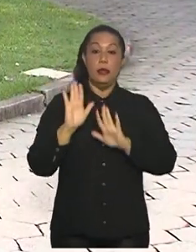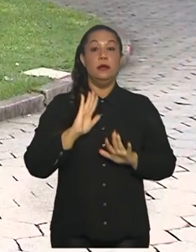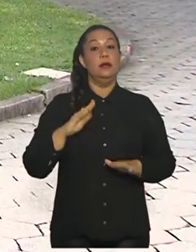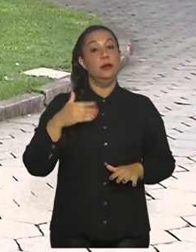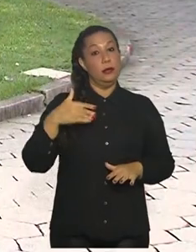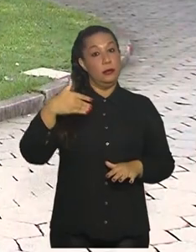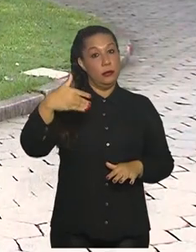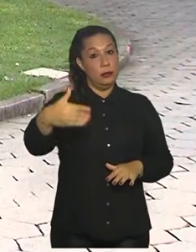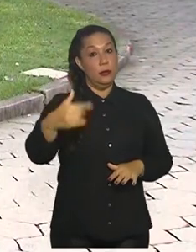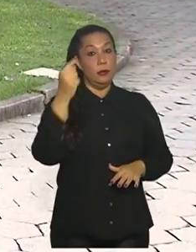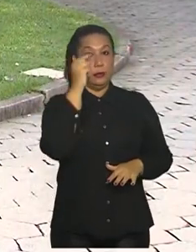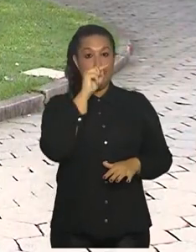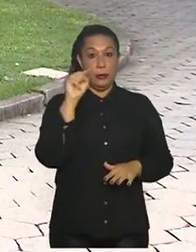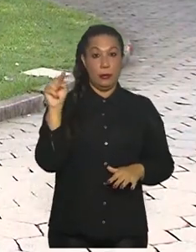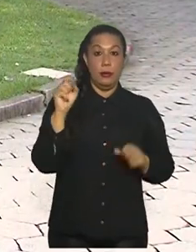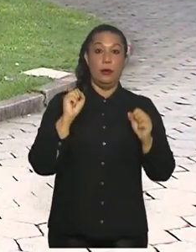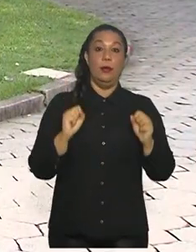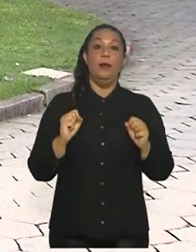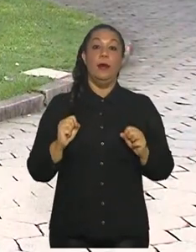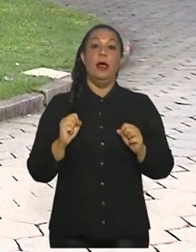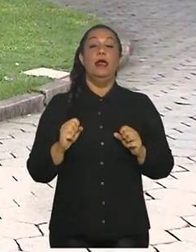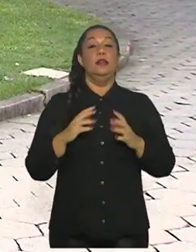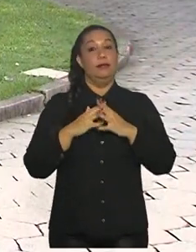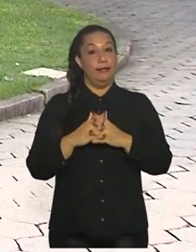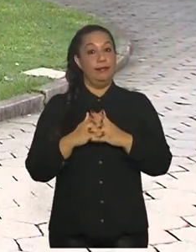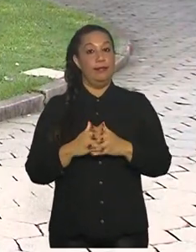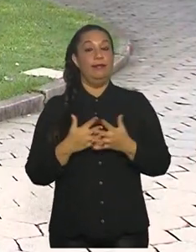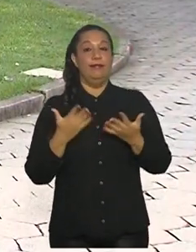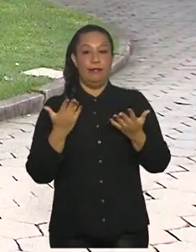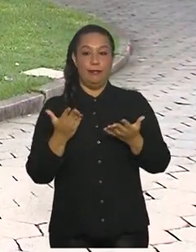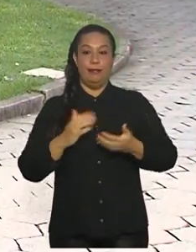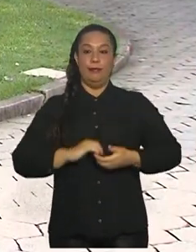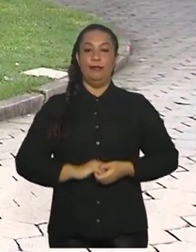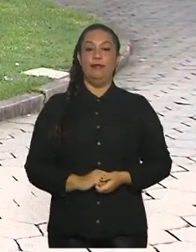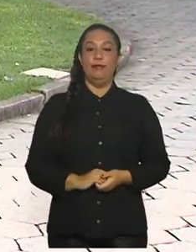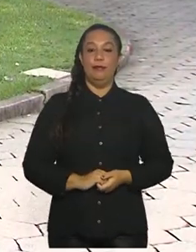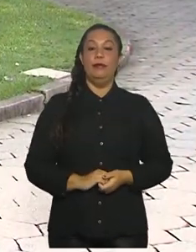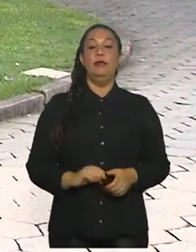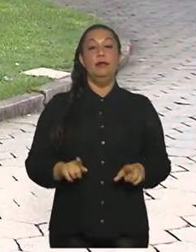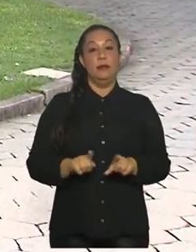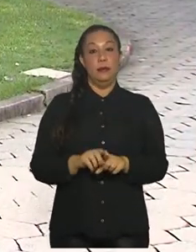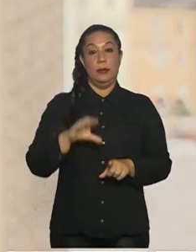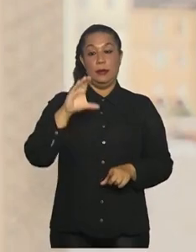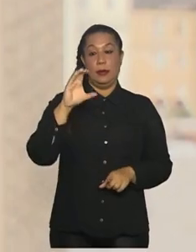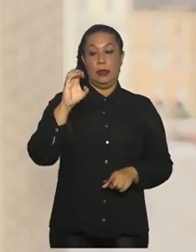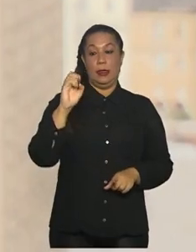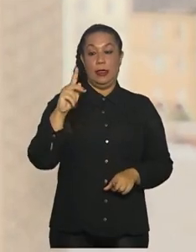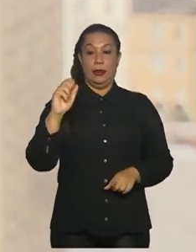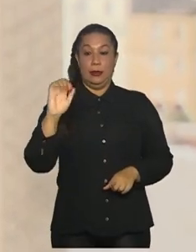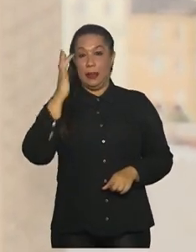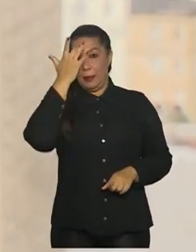próximas semanas podem ser mais complicadas. Voltamos contigo. E ainda tem a cepa indiana, né, Alessandra? Obrigada.